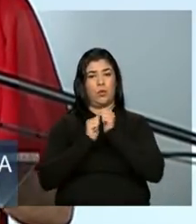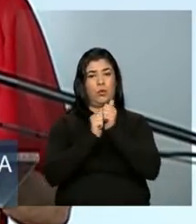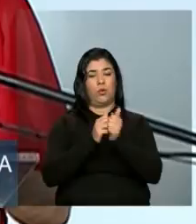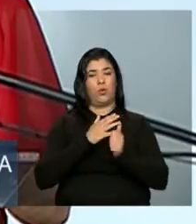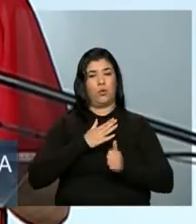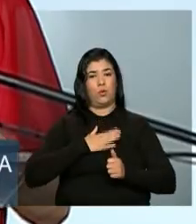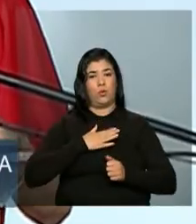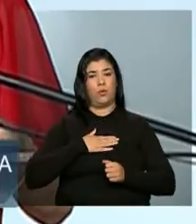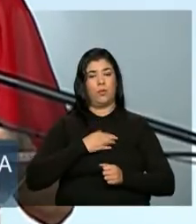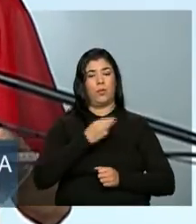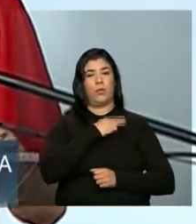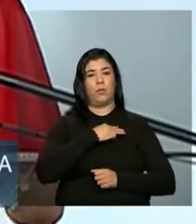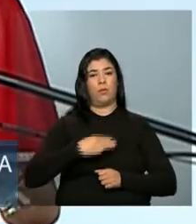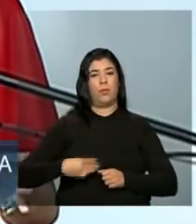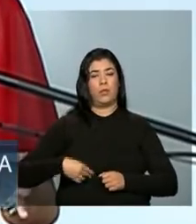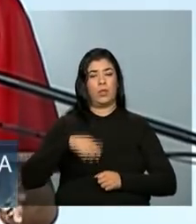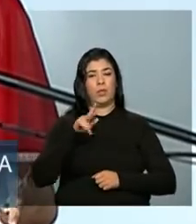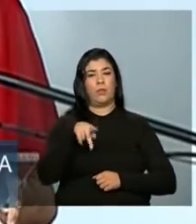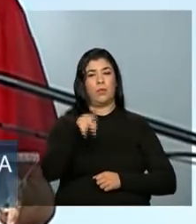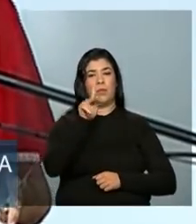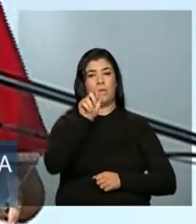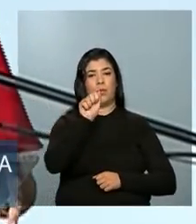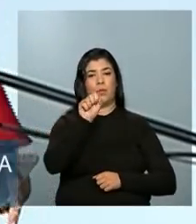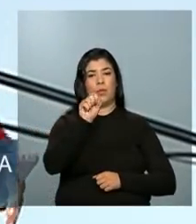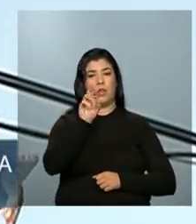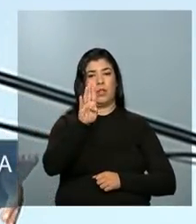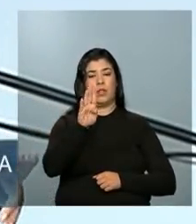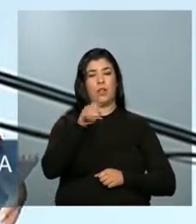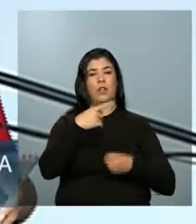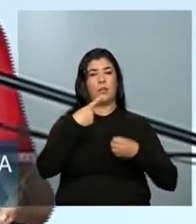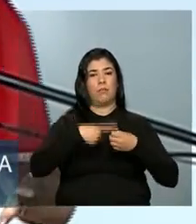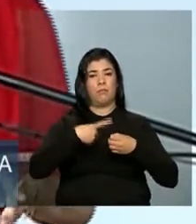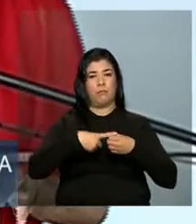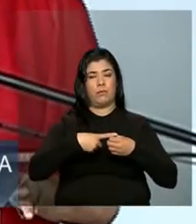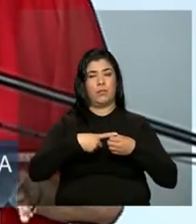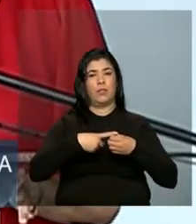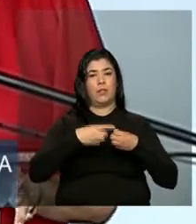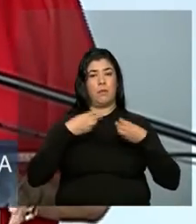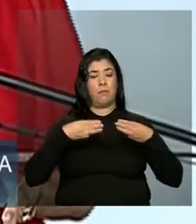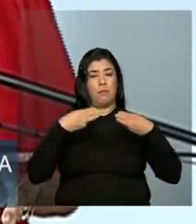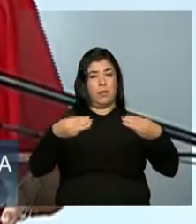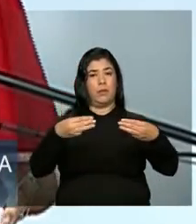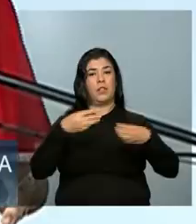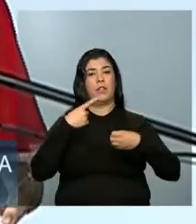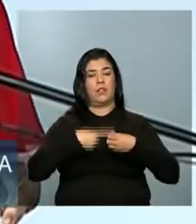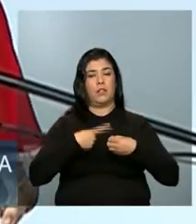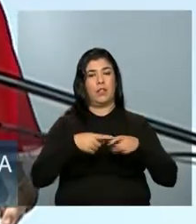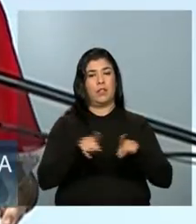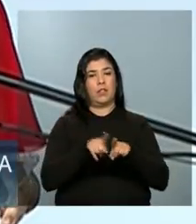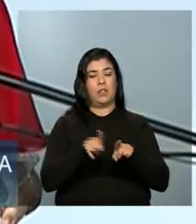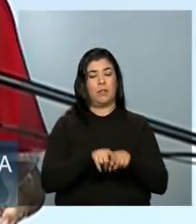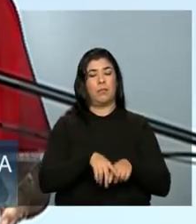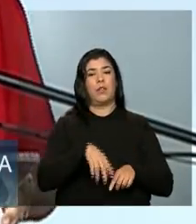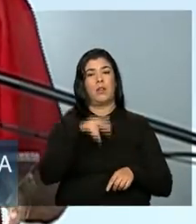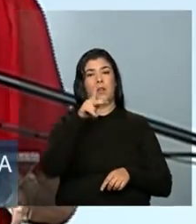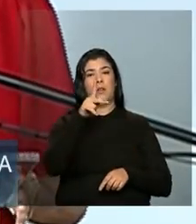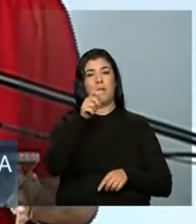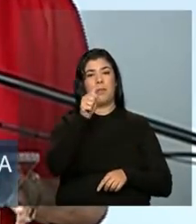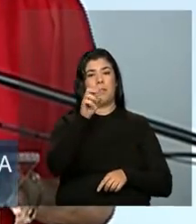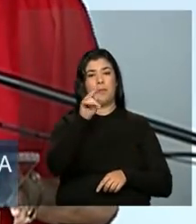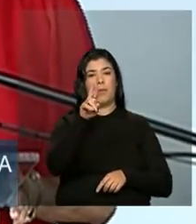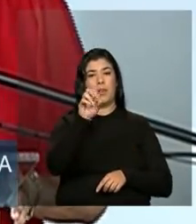Cidades e o ministro mineiro Patrusa Nanias do Desenvolvimento Agrário.